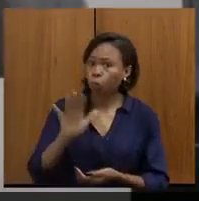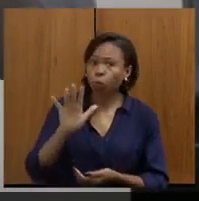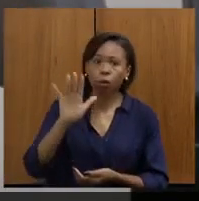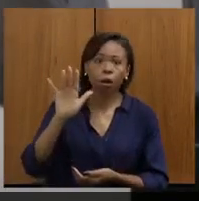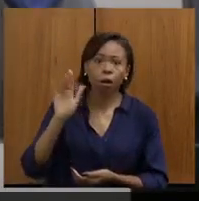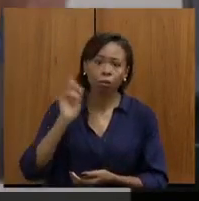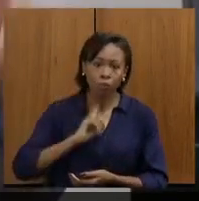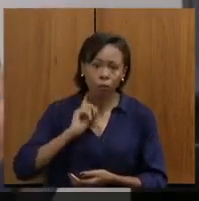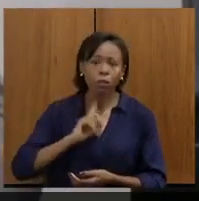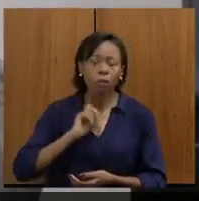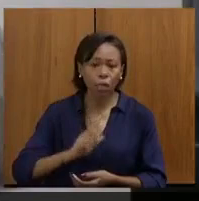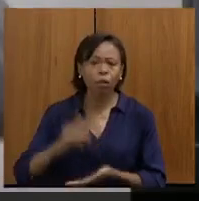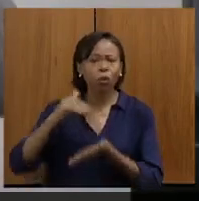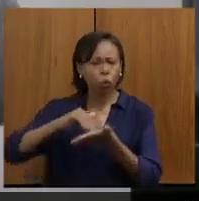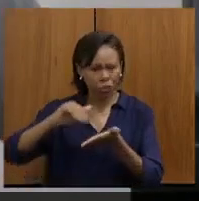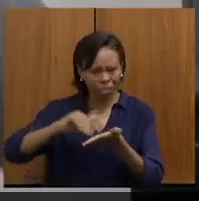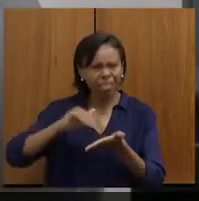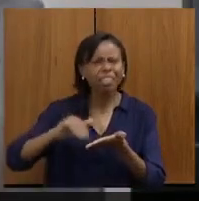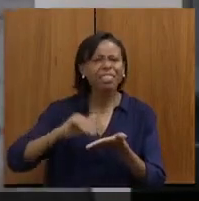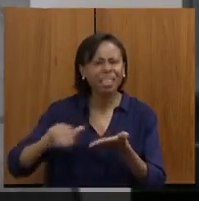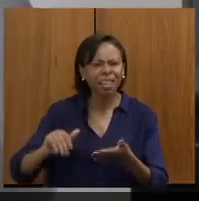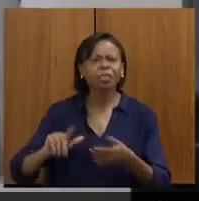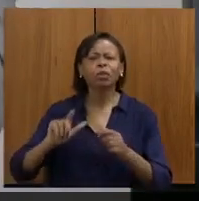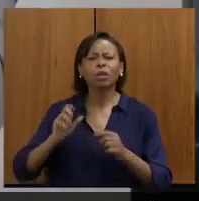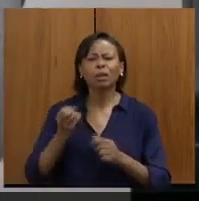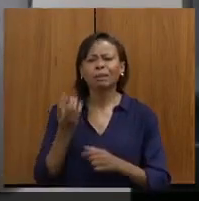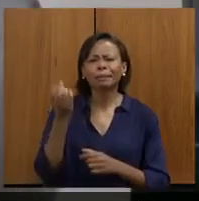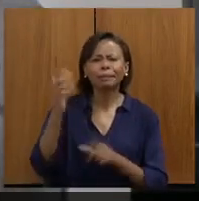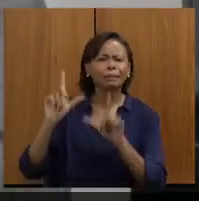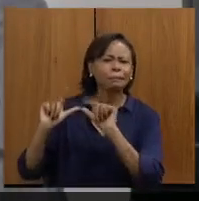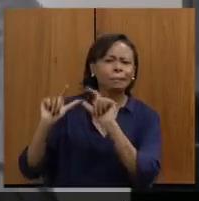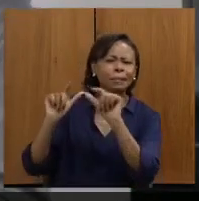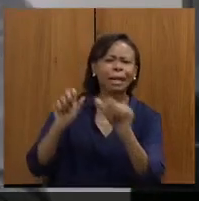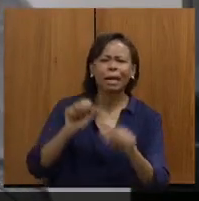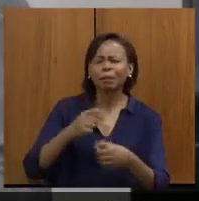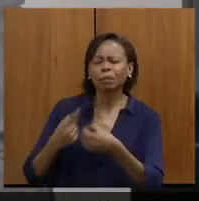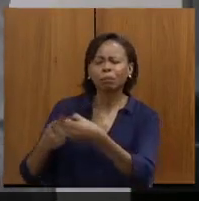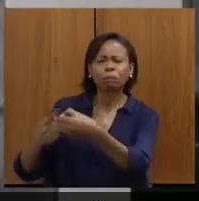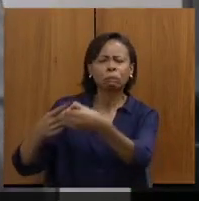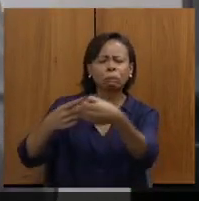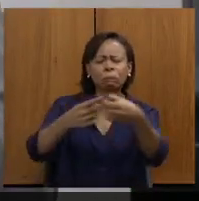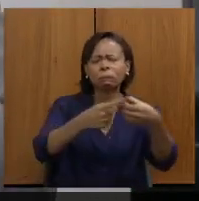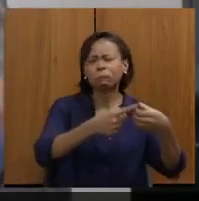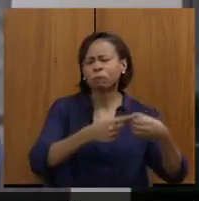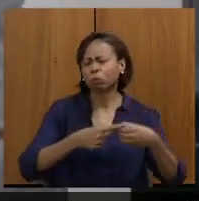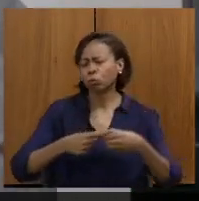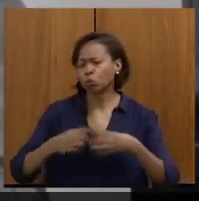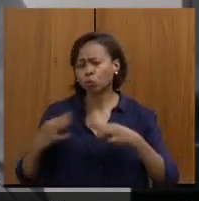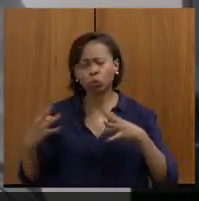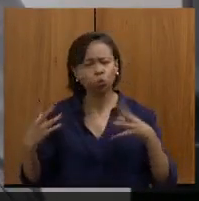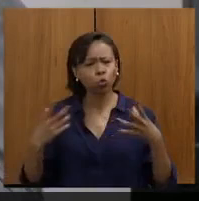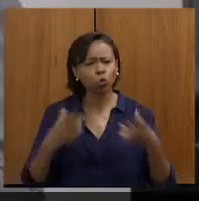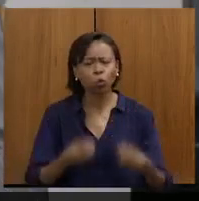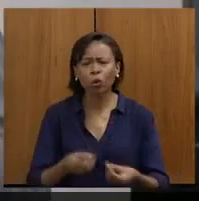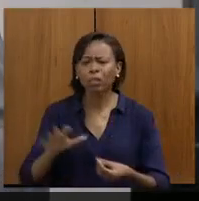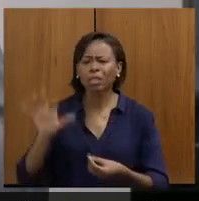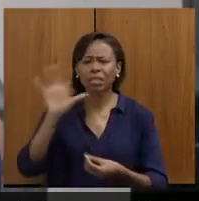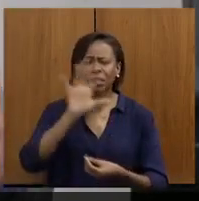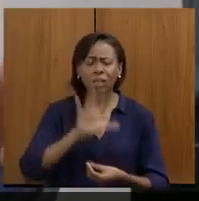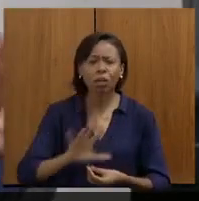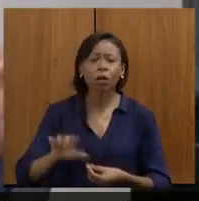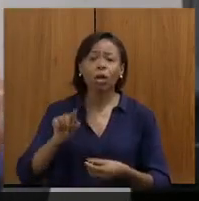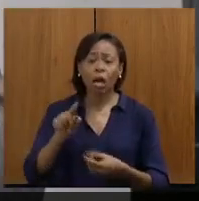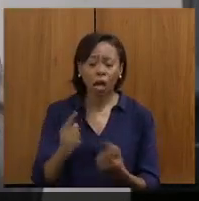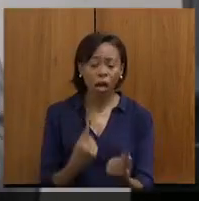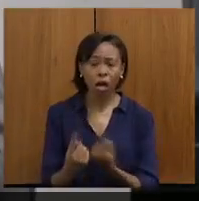uma viagem para os nós 853 municípios, as regiões. Falou da 367, eu passei lá